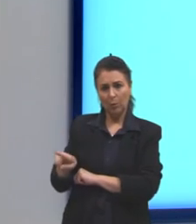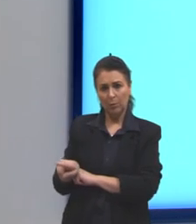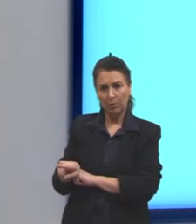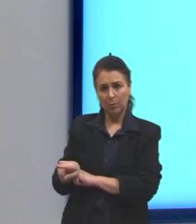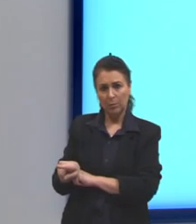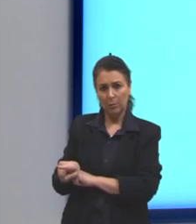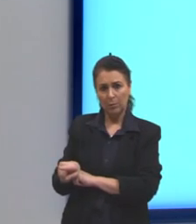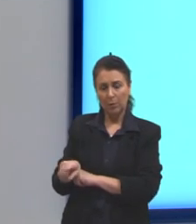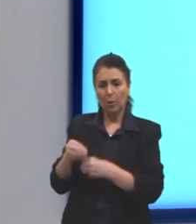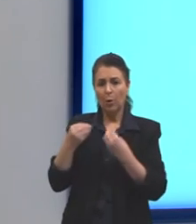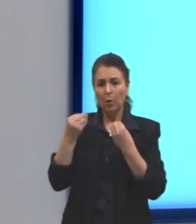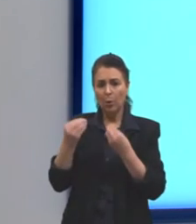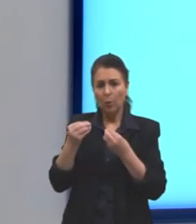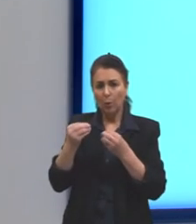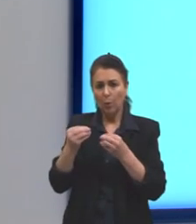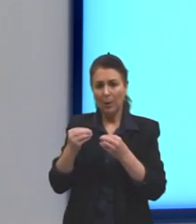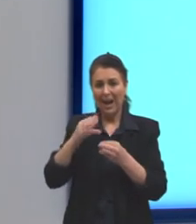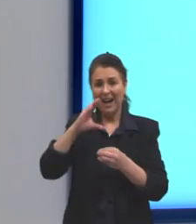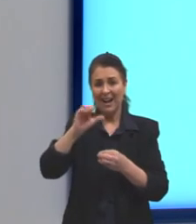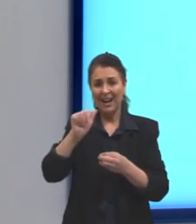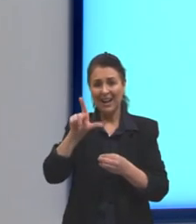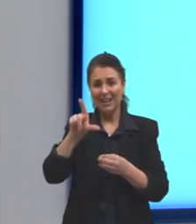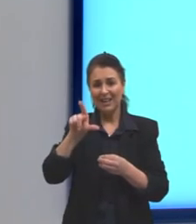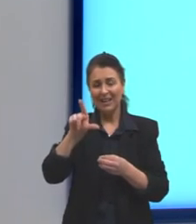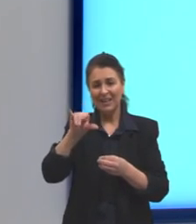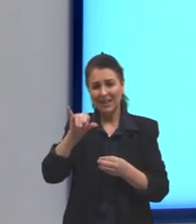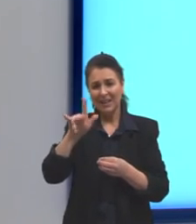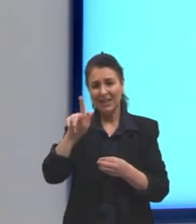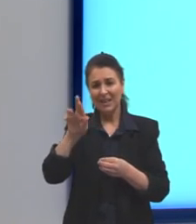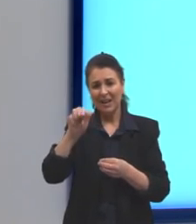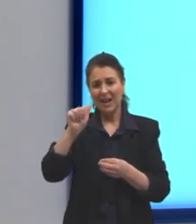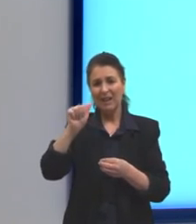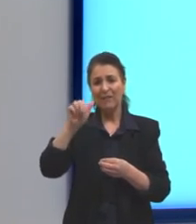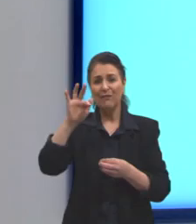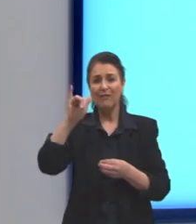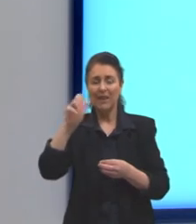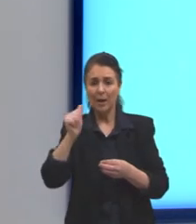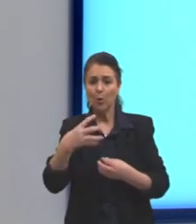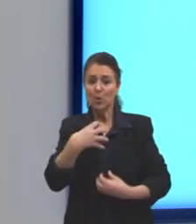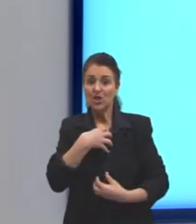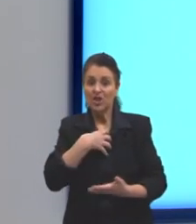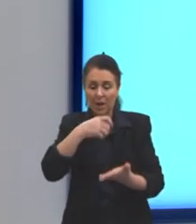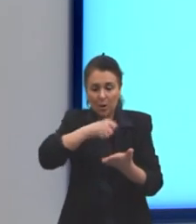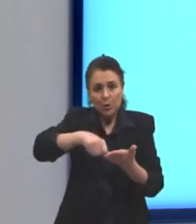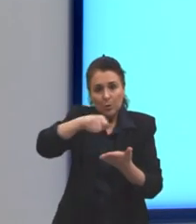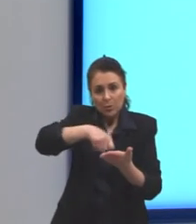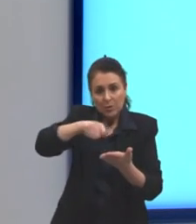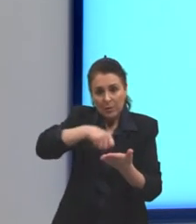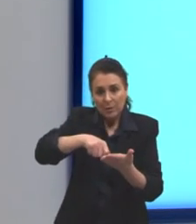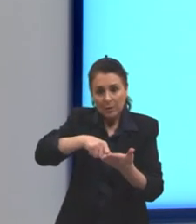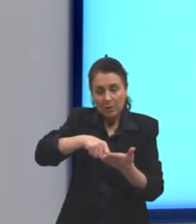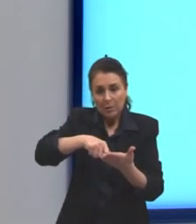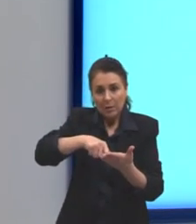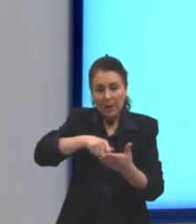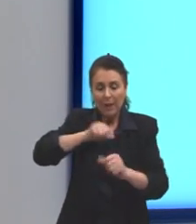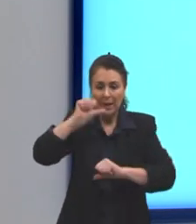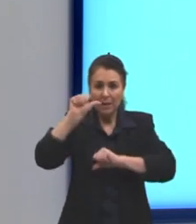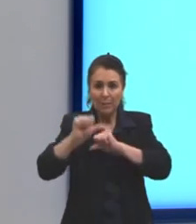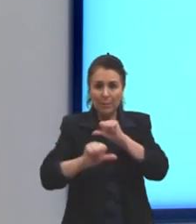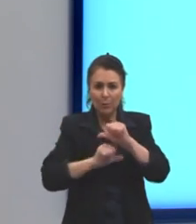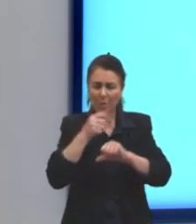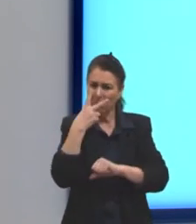olha como a caligrafia vai se tornando muito mais infantil.